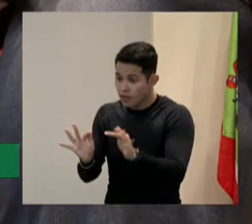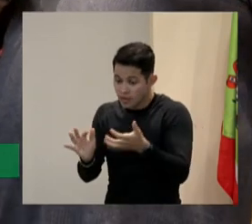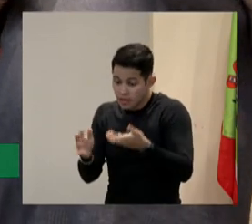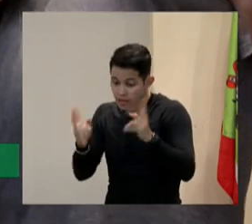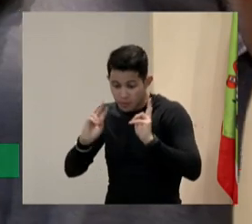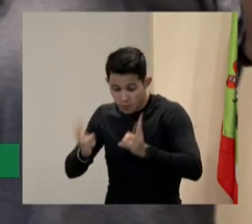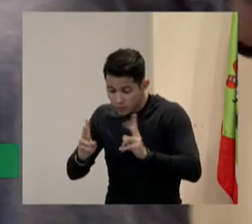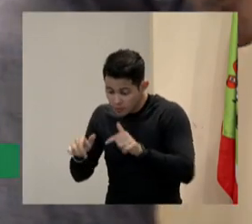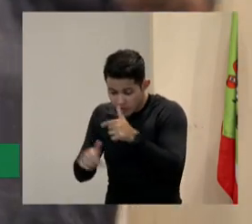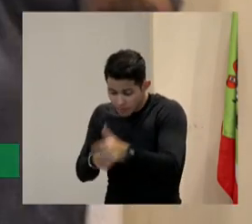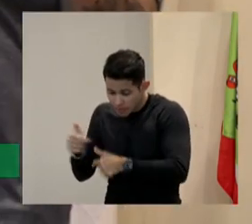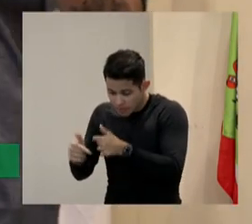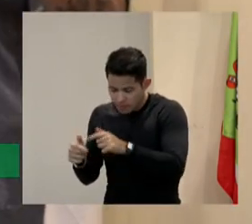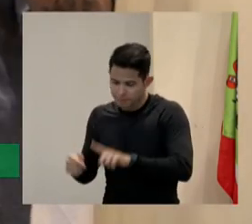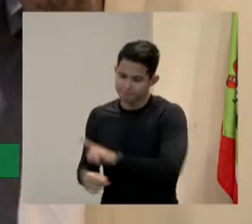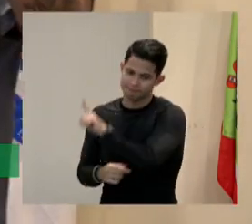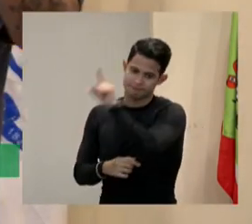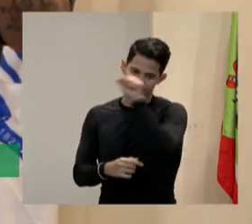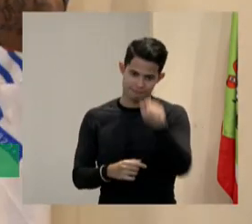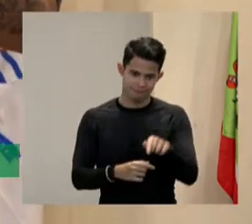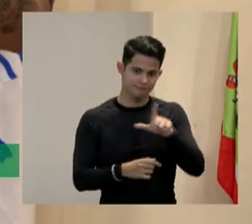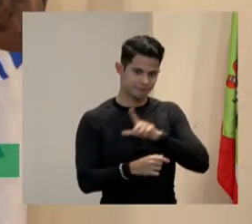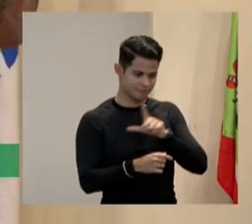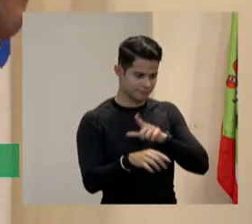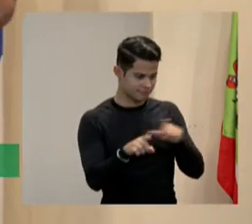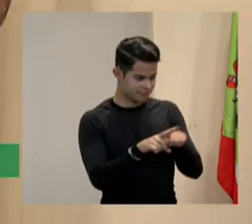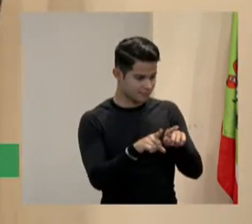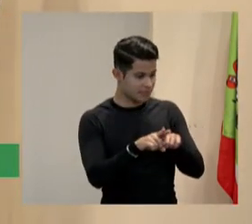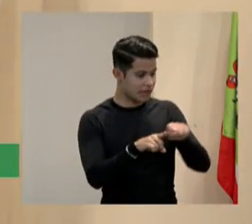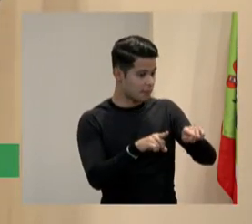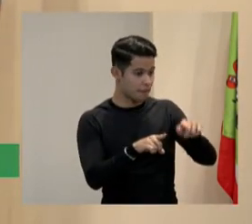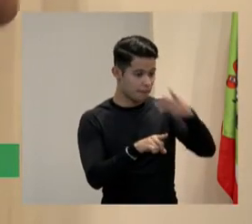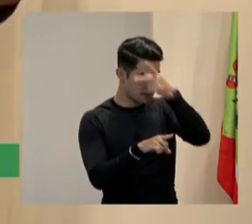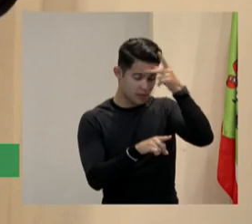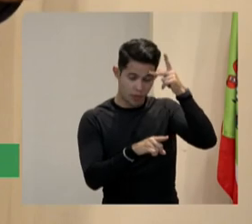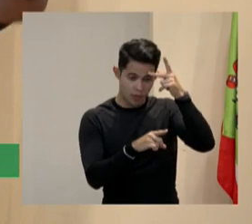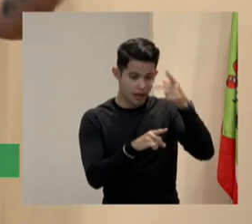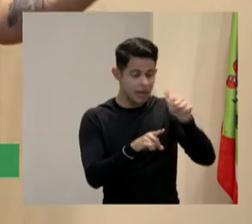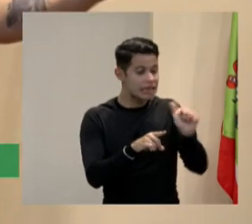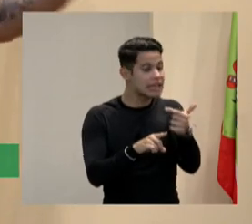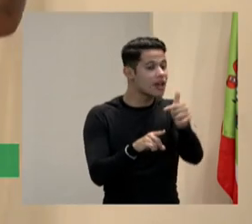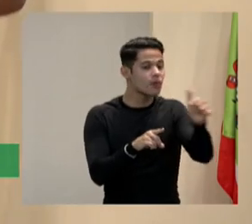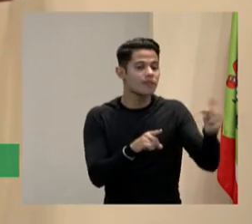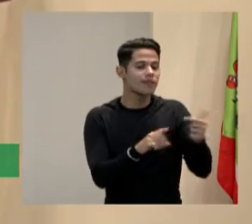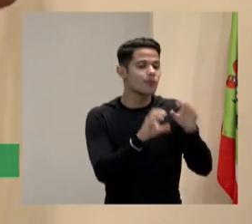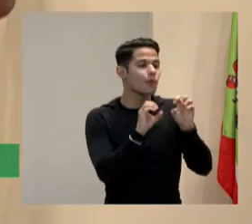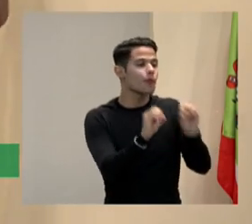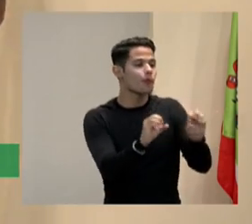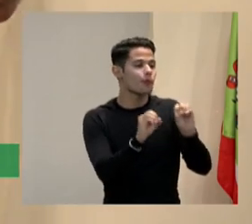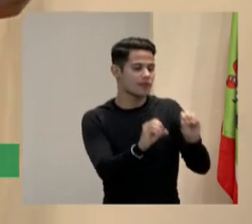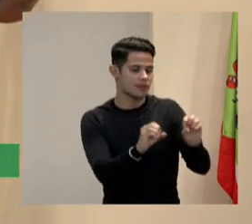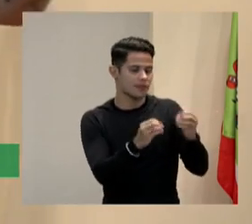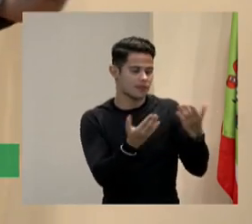e tem a outra situação que ele não recebeu de repente uma educação vamos dizer assim vai um